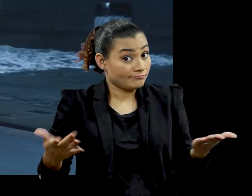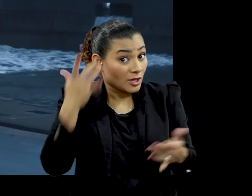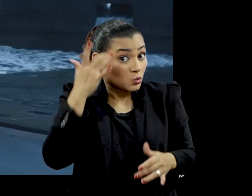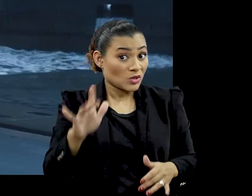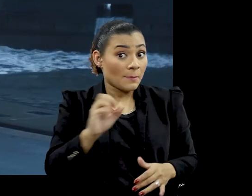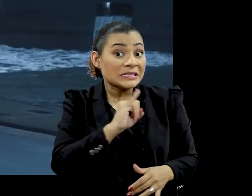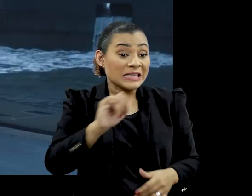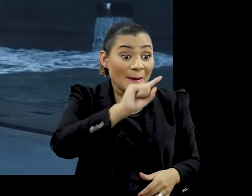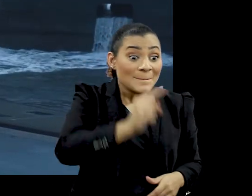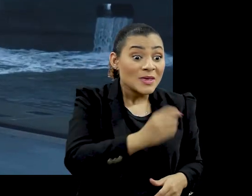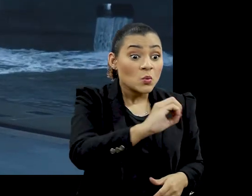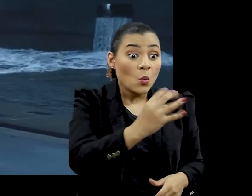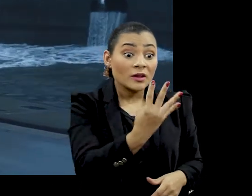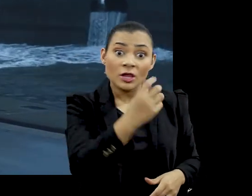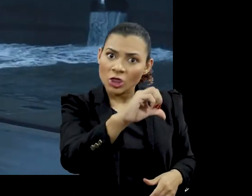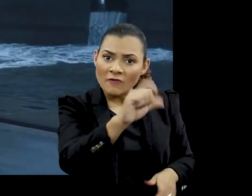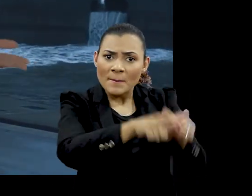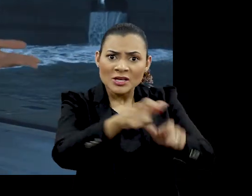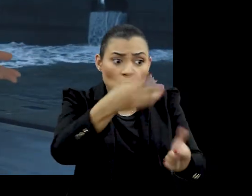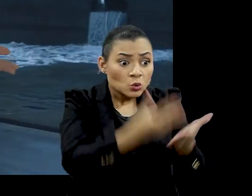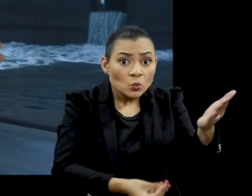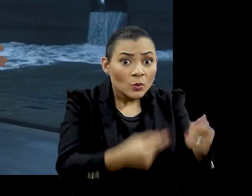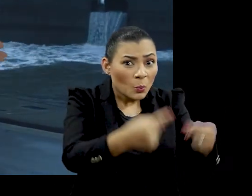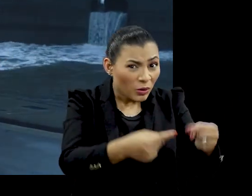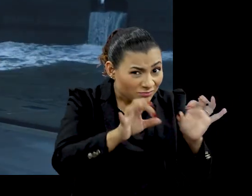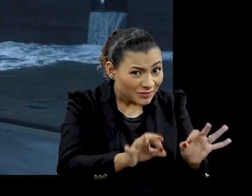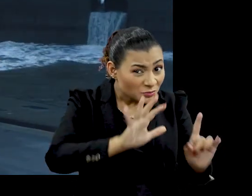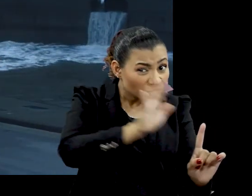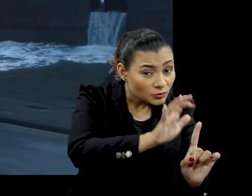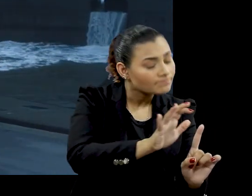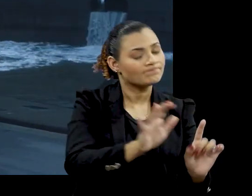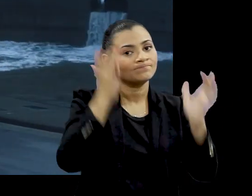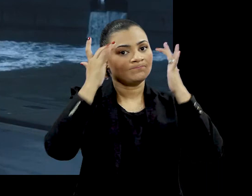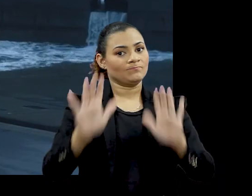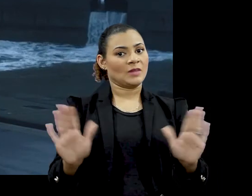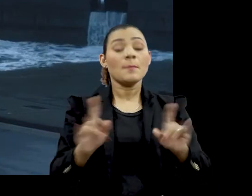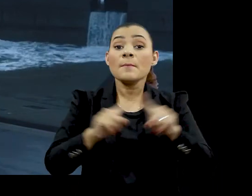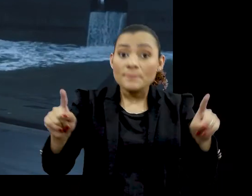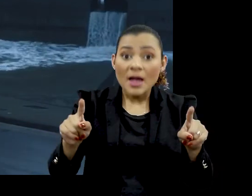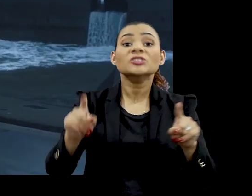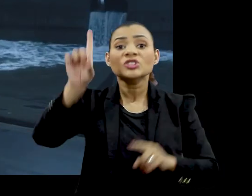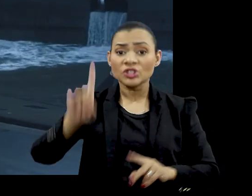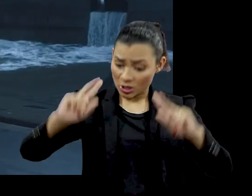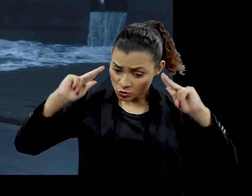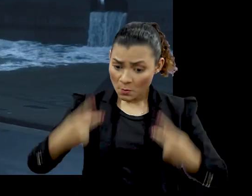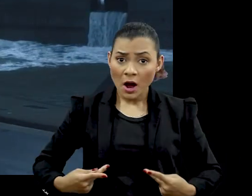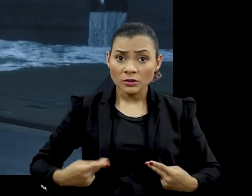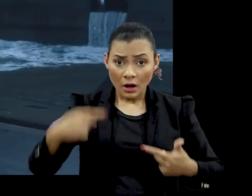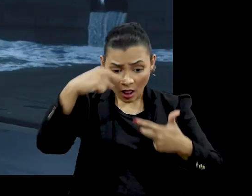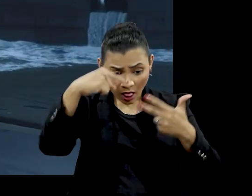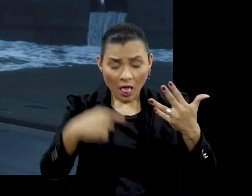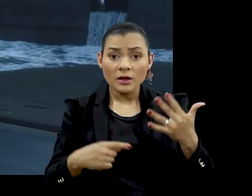afirmar que todas as 1.049 ossadas São de desaparecidos políticos Mas podemos dizer que, de acordo com a Declaração de Direitos